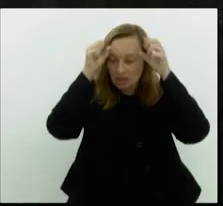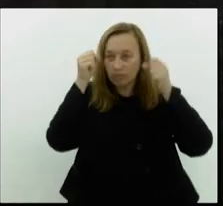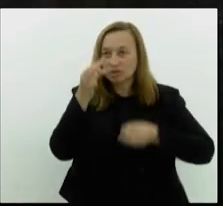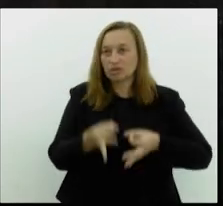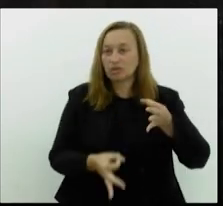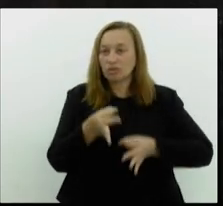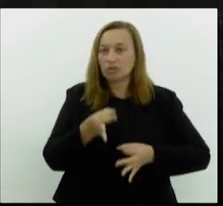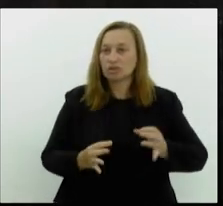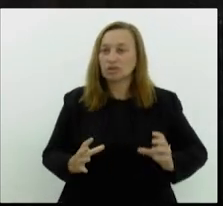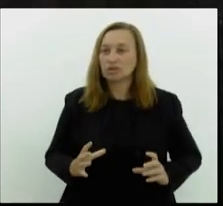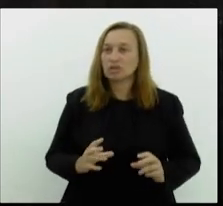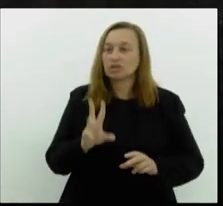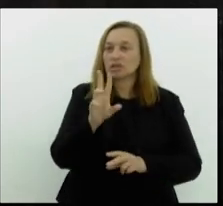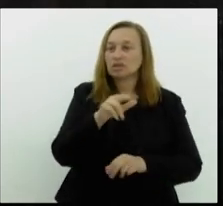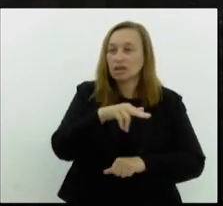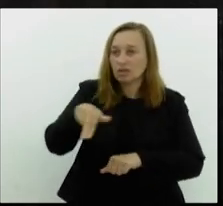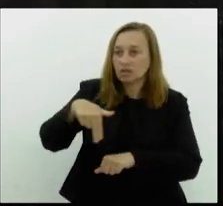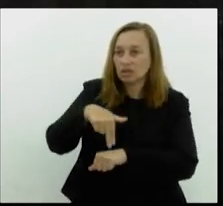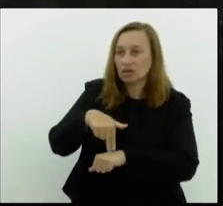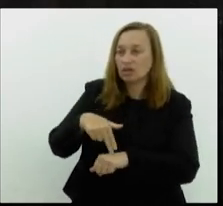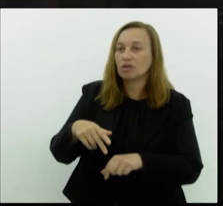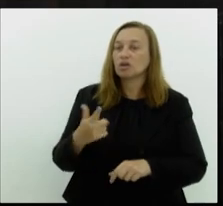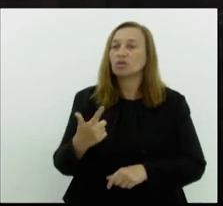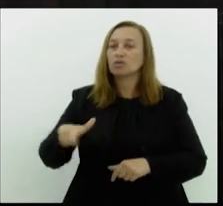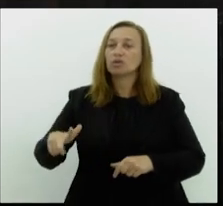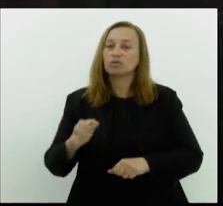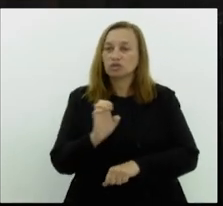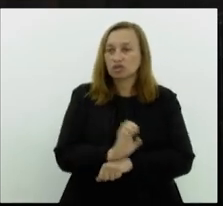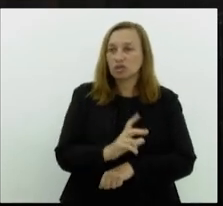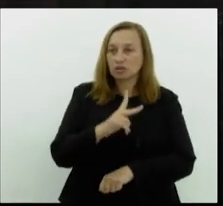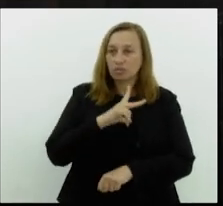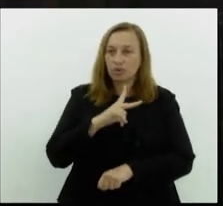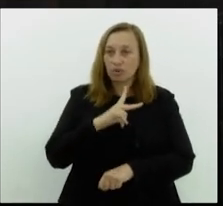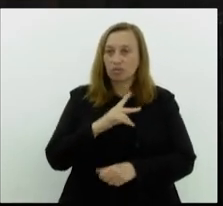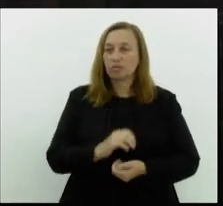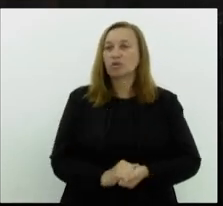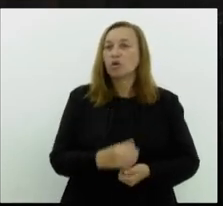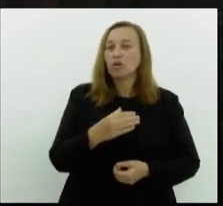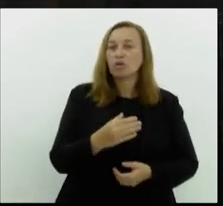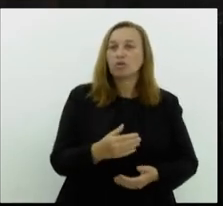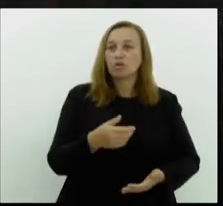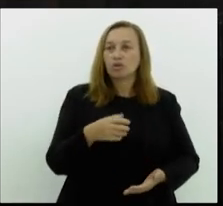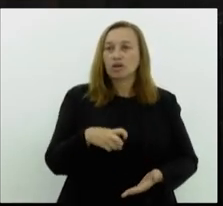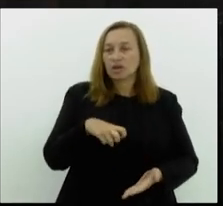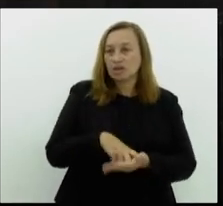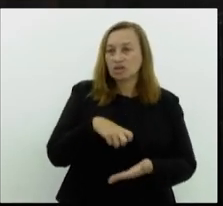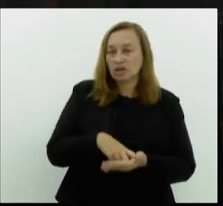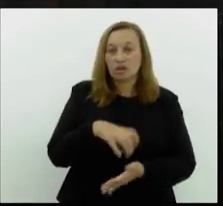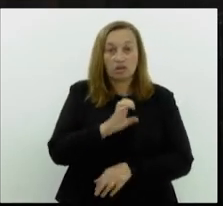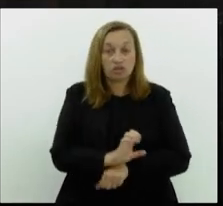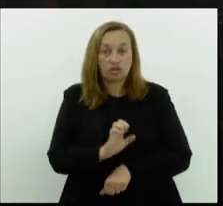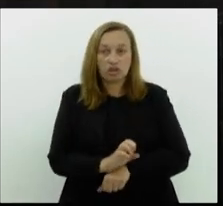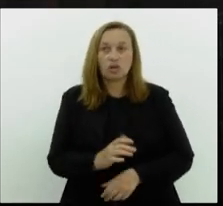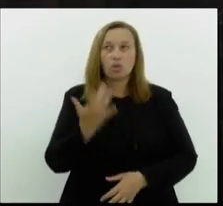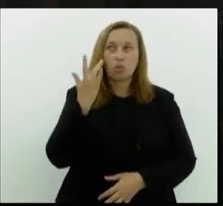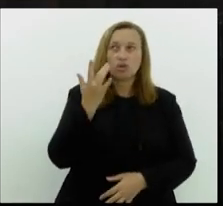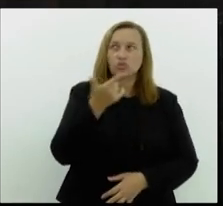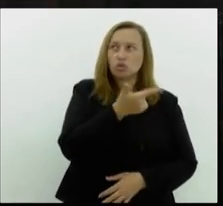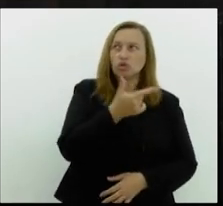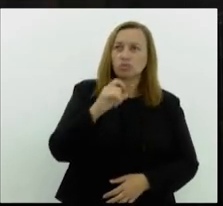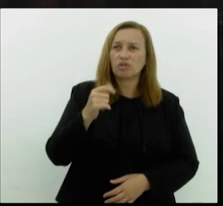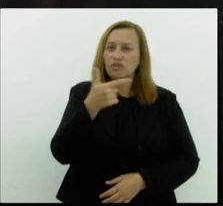penalizaram o Rio de Janeiro por descumprimento do regime. Então, nós, que em 2024,